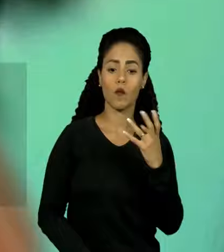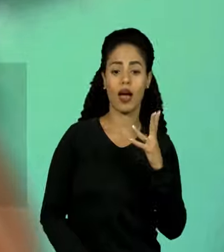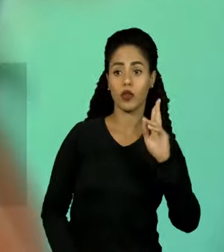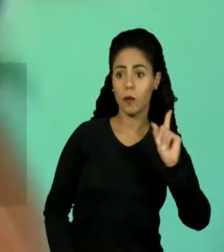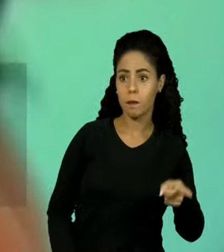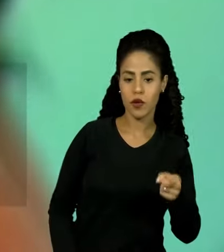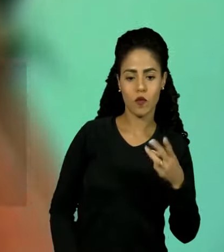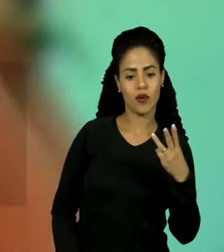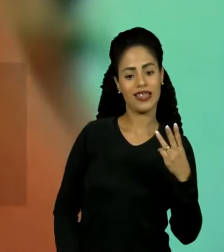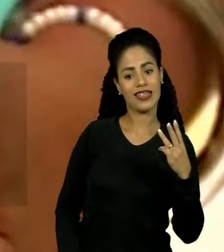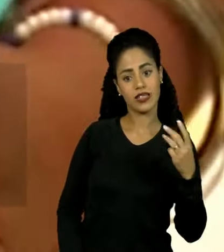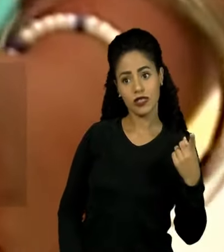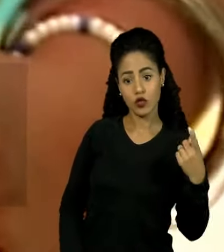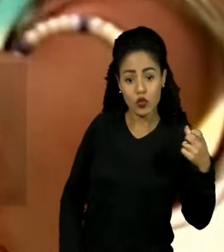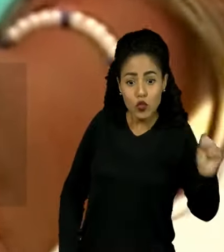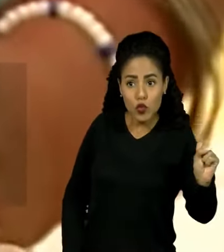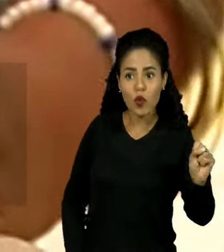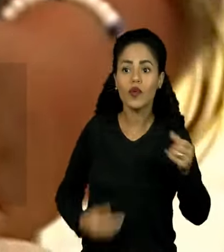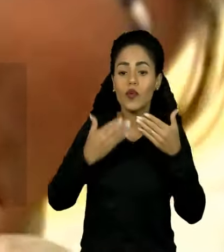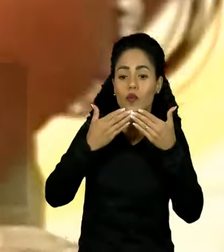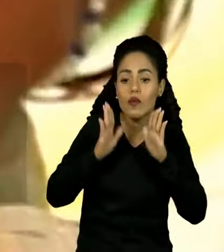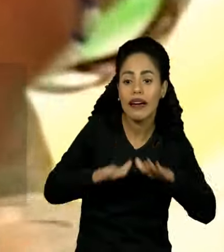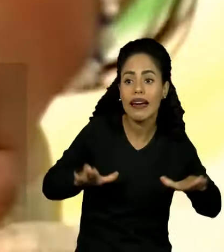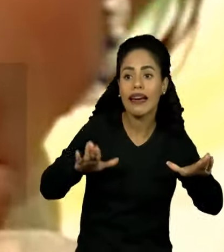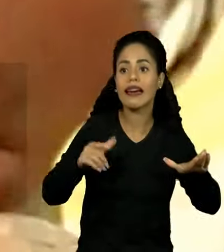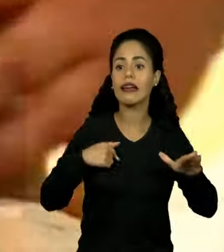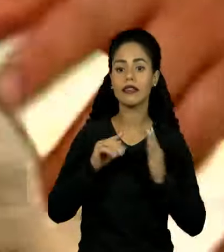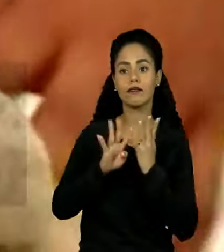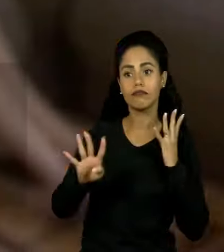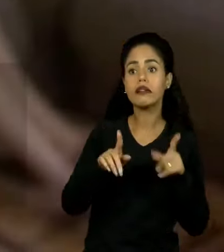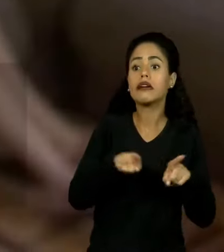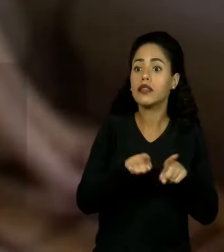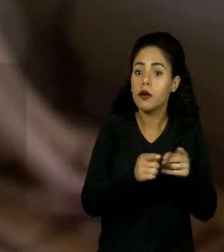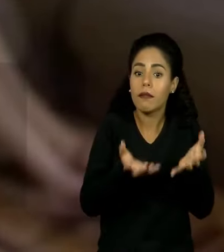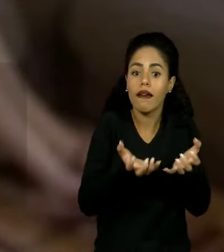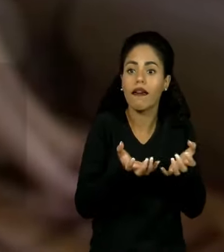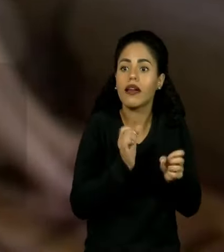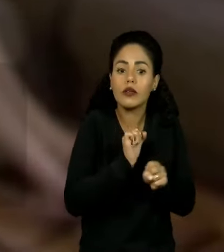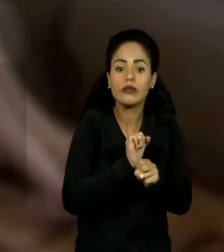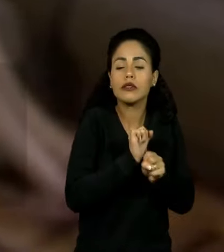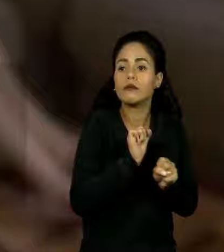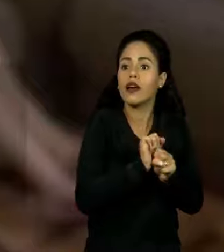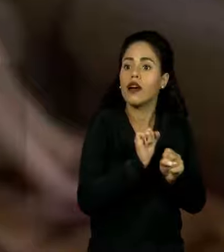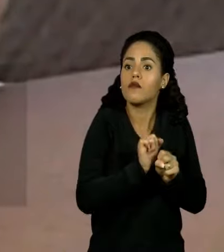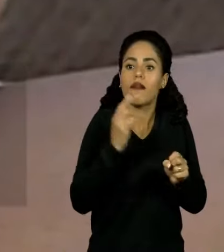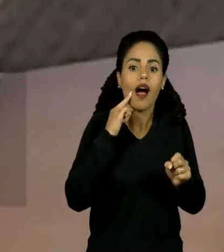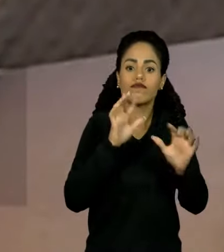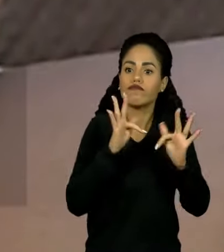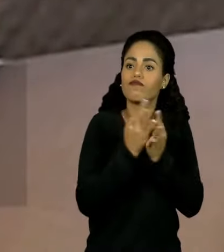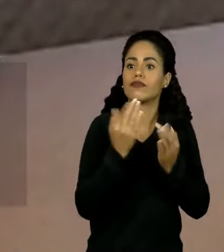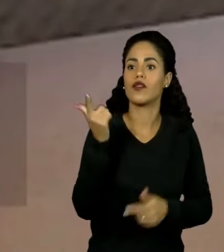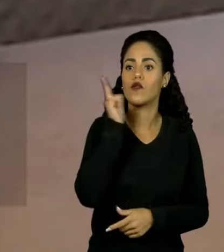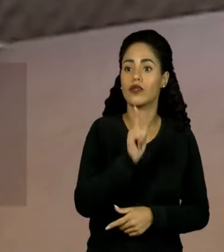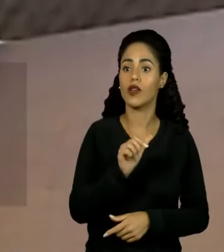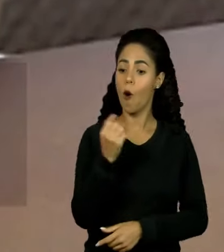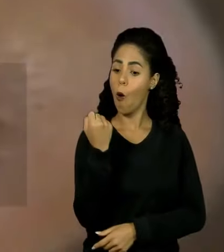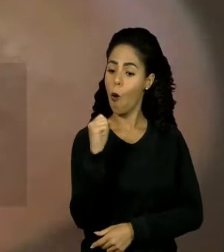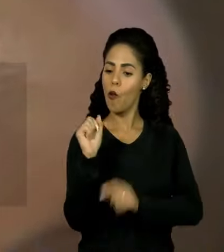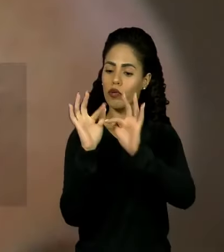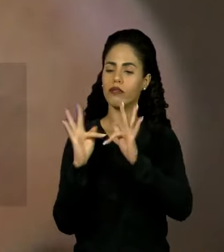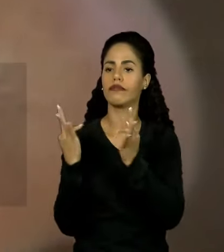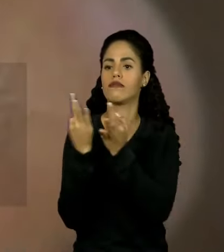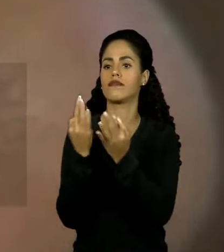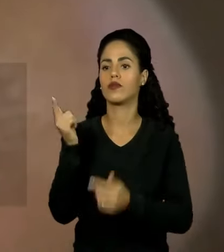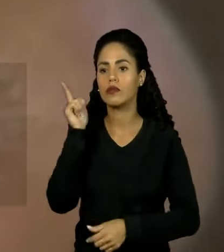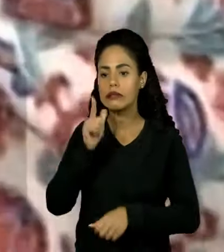.318 crianças na fila para serem adotadas. Há quase oito famílias